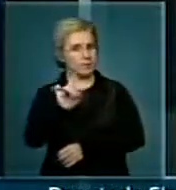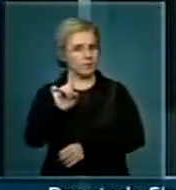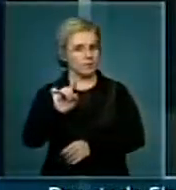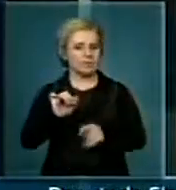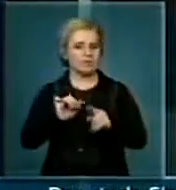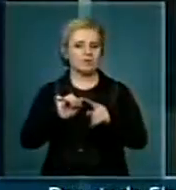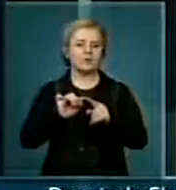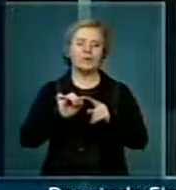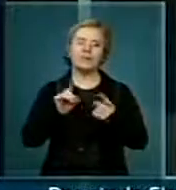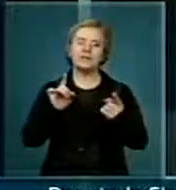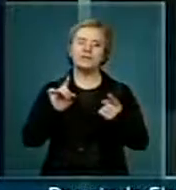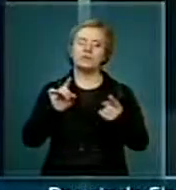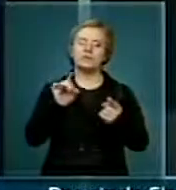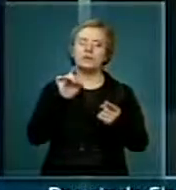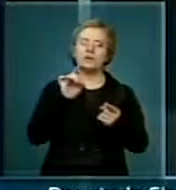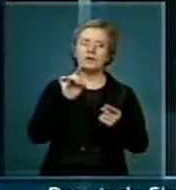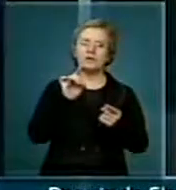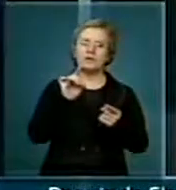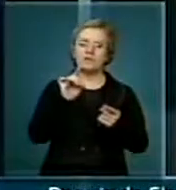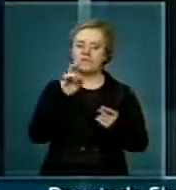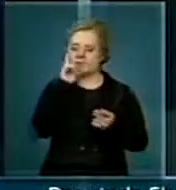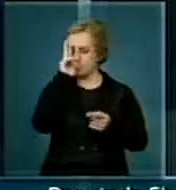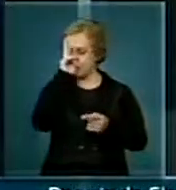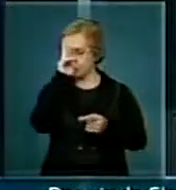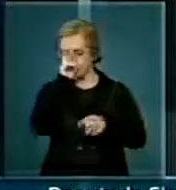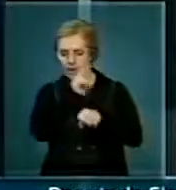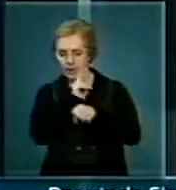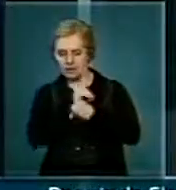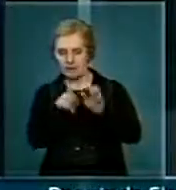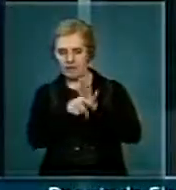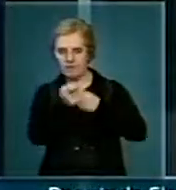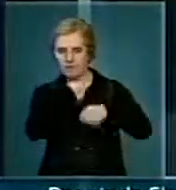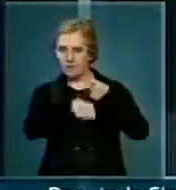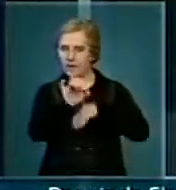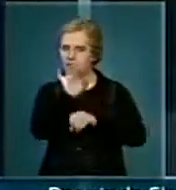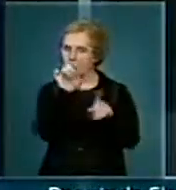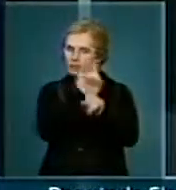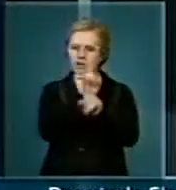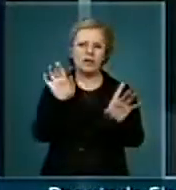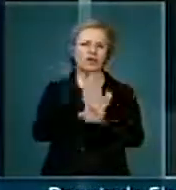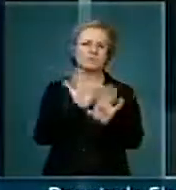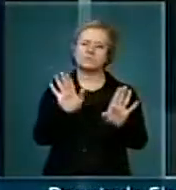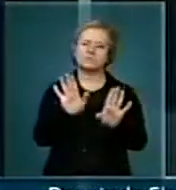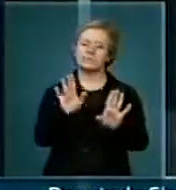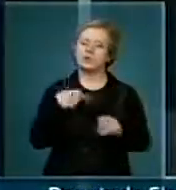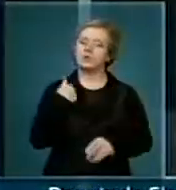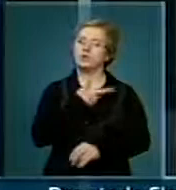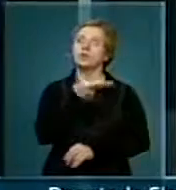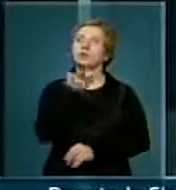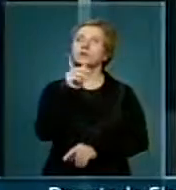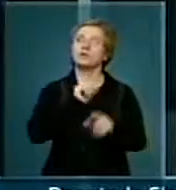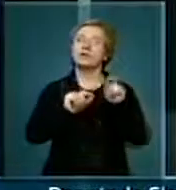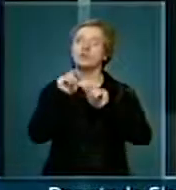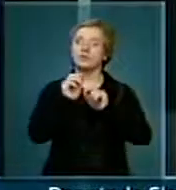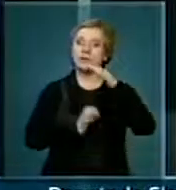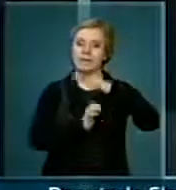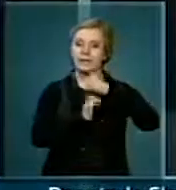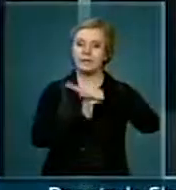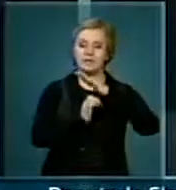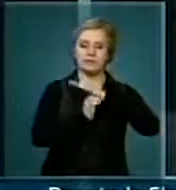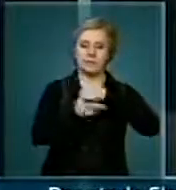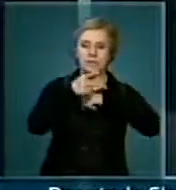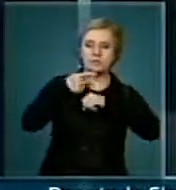não apenas fazendo uma reserva de mercado, não é isso que nós queremos no mundo globalizado, mas fazendo com que as empresas